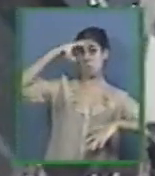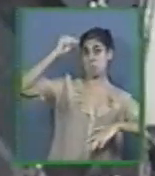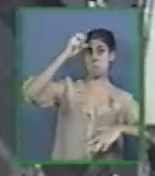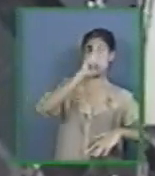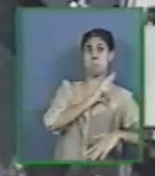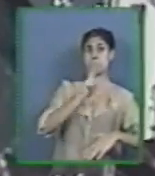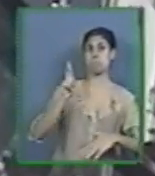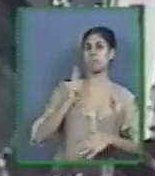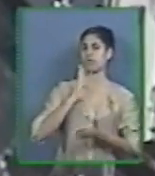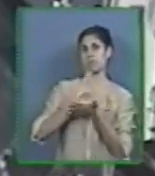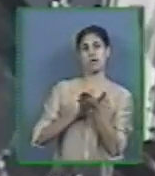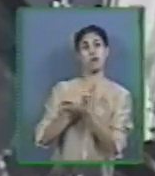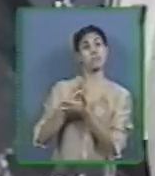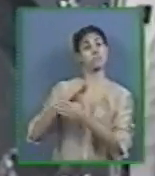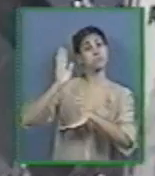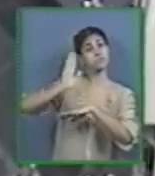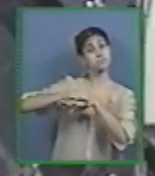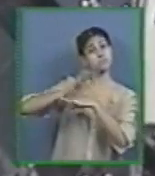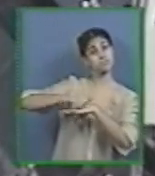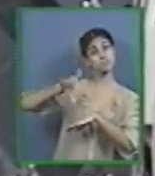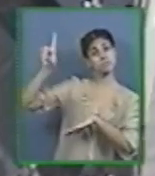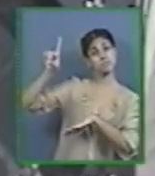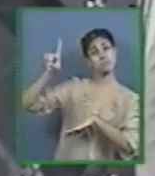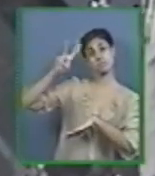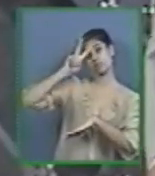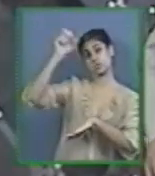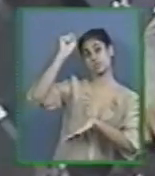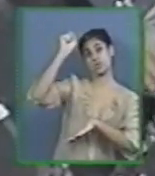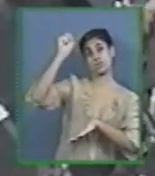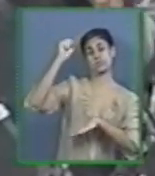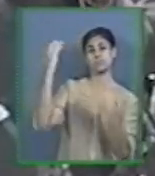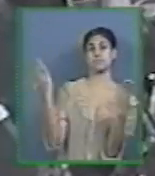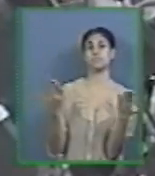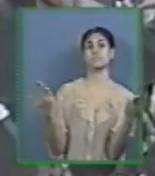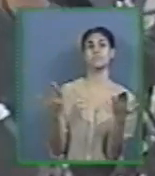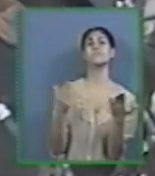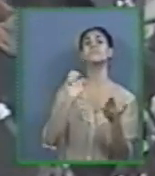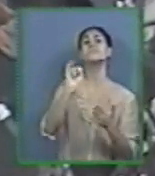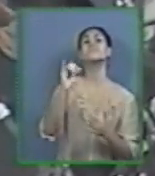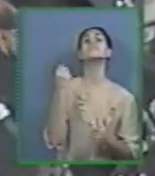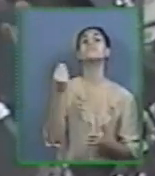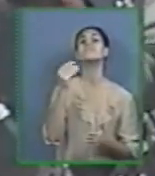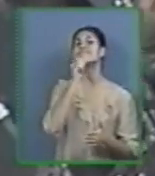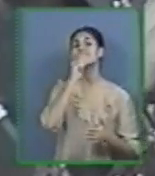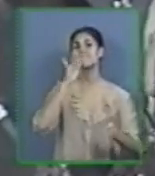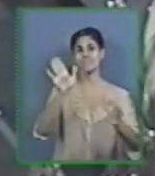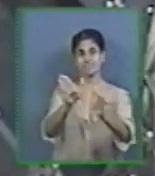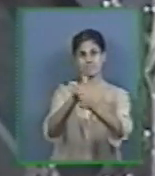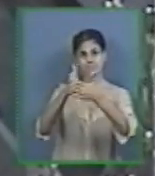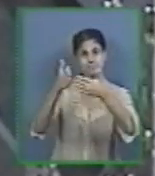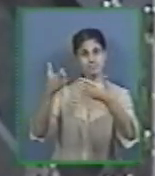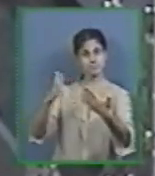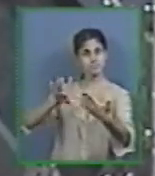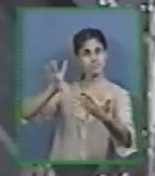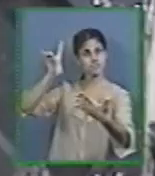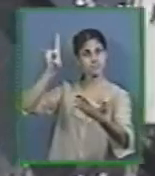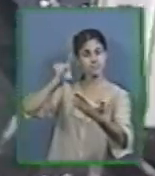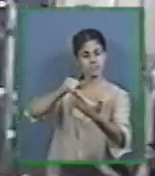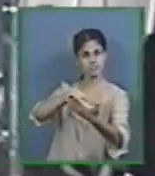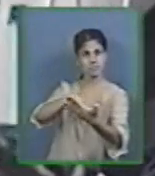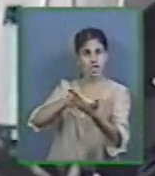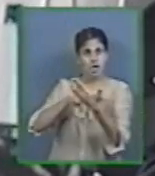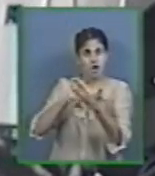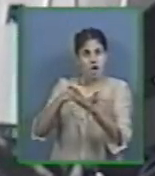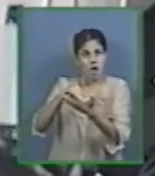o poder está na palavra de Deus Quando a palavra se abre para você, se revela a você, quando